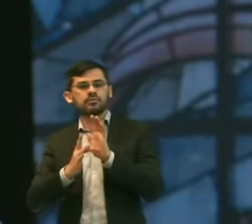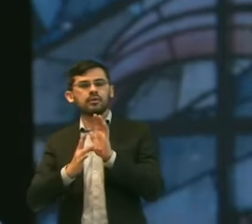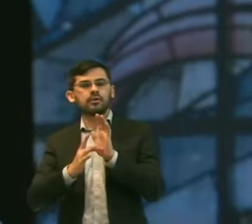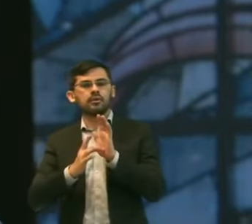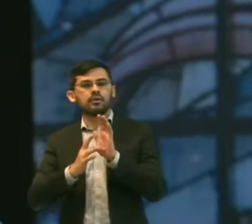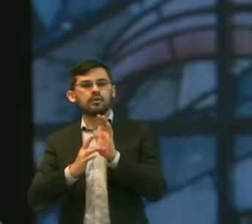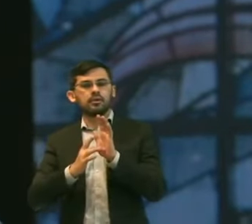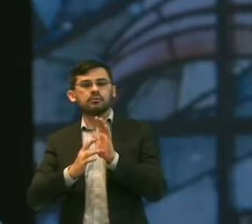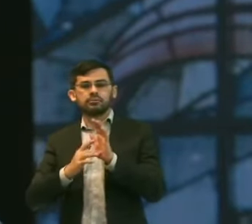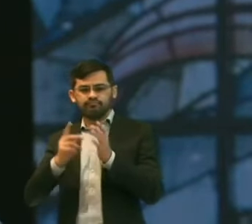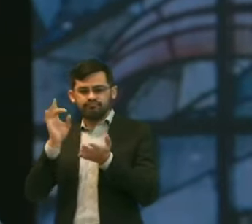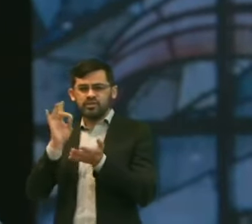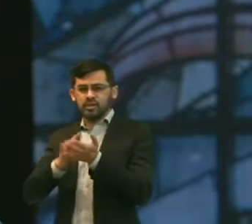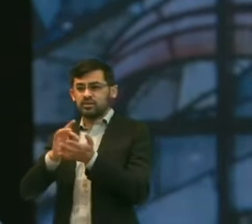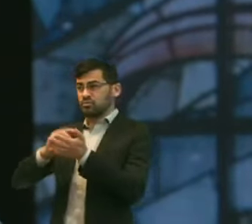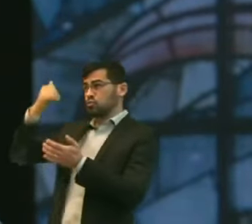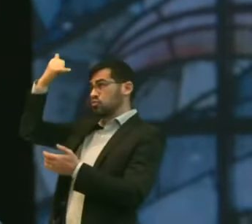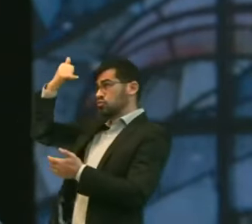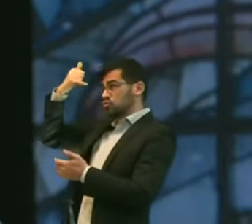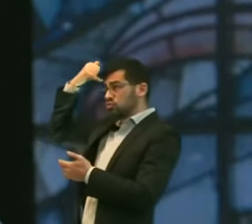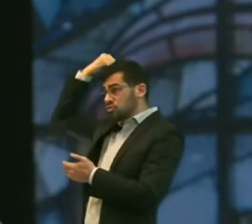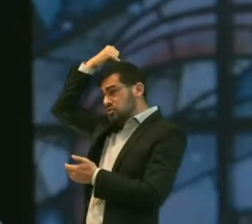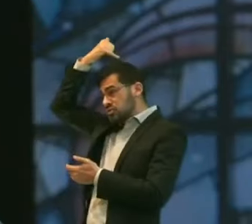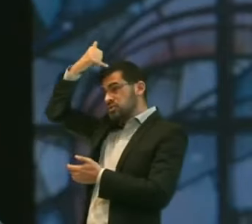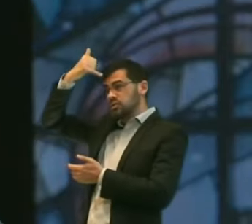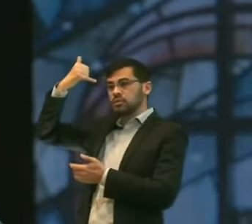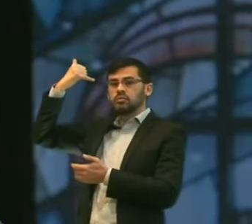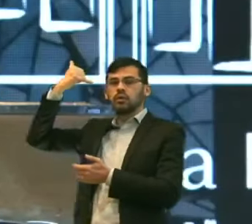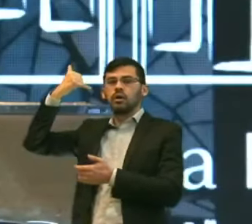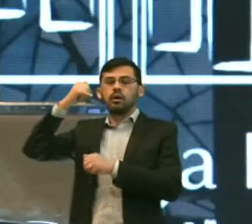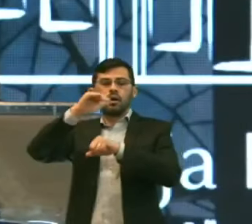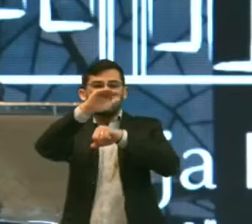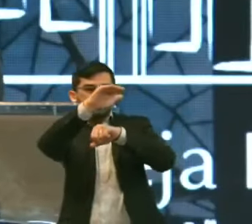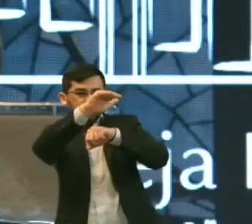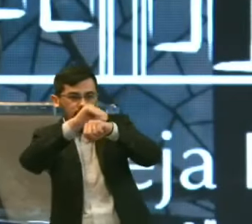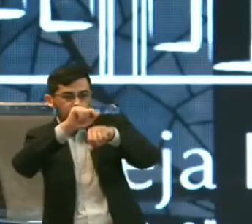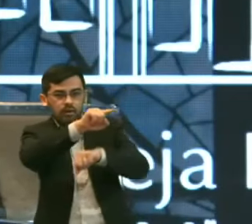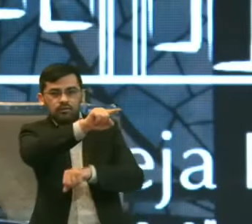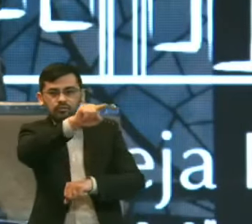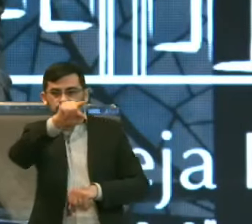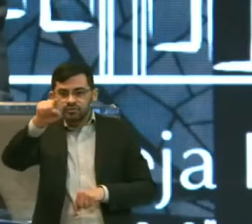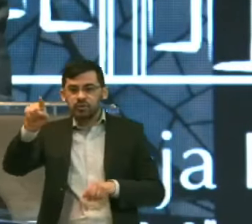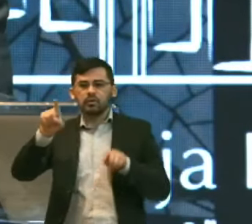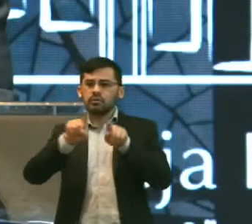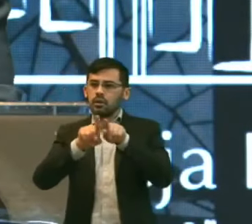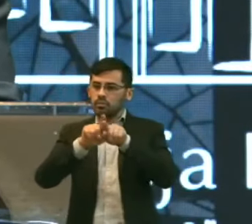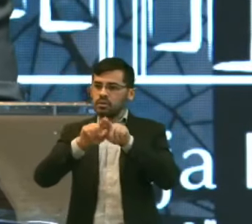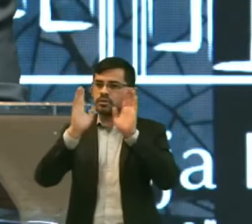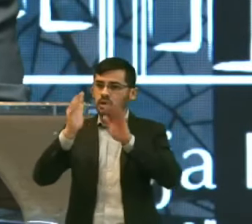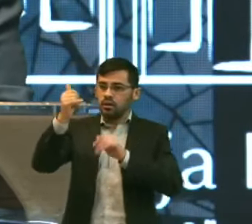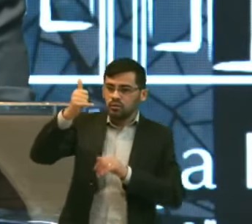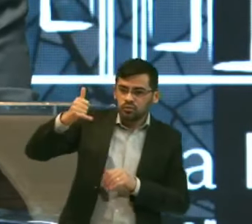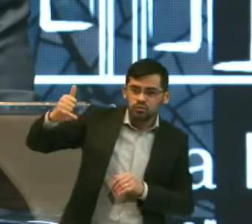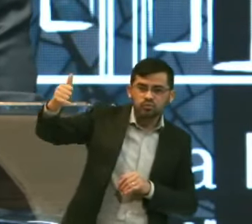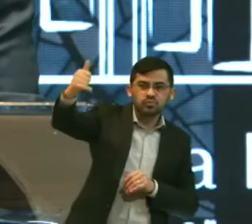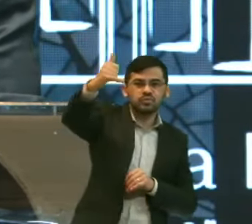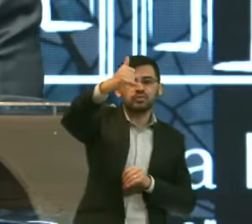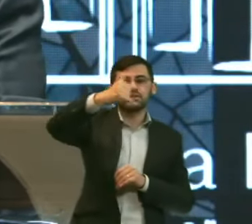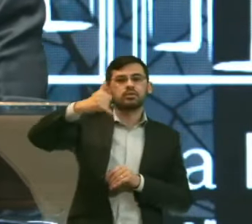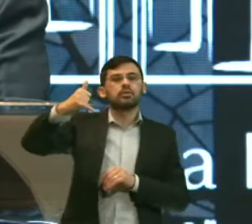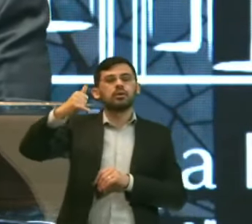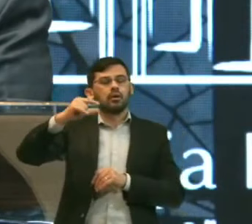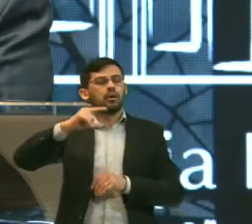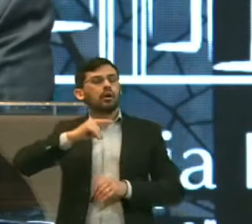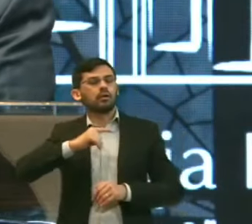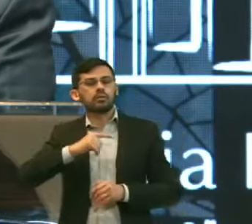Como ungido do Senhor A convocar você Que é ungido do Senhor também A